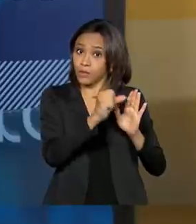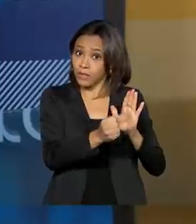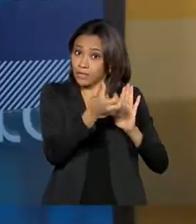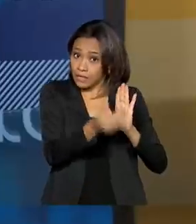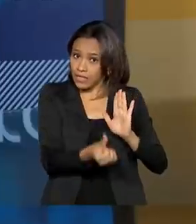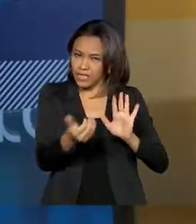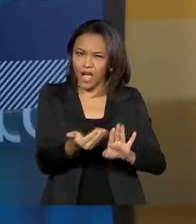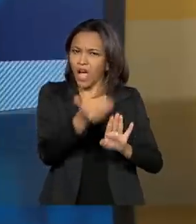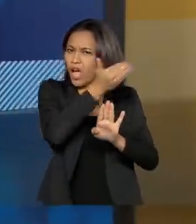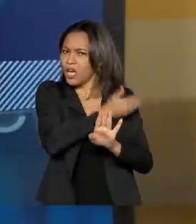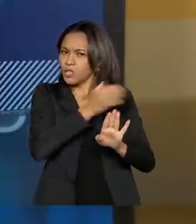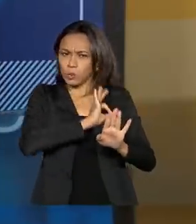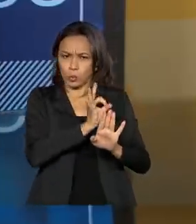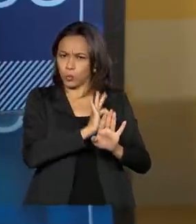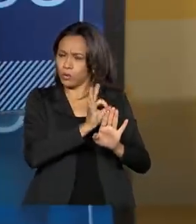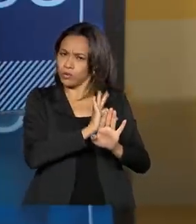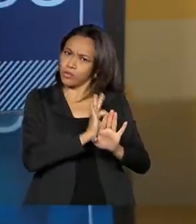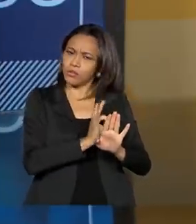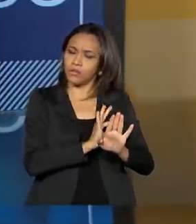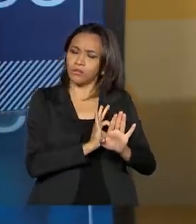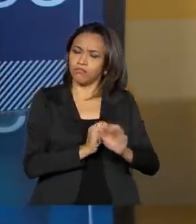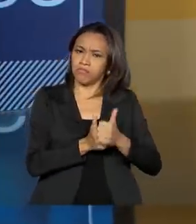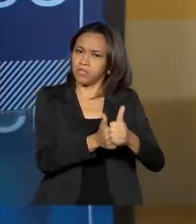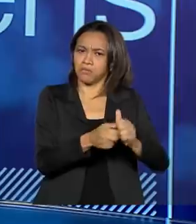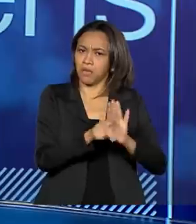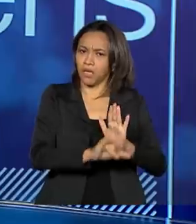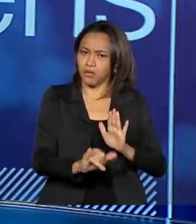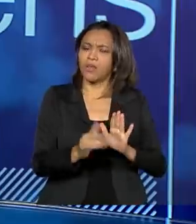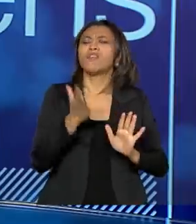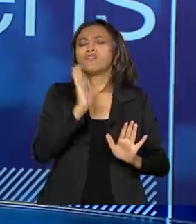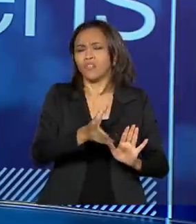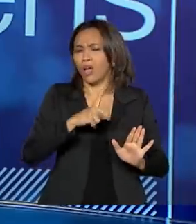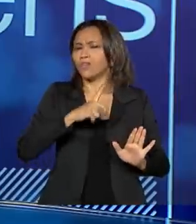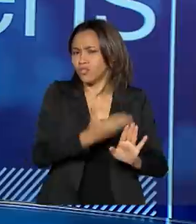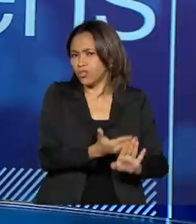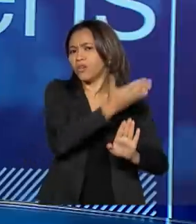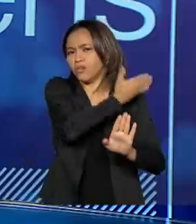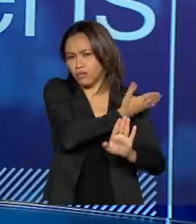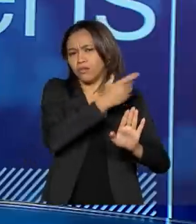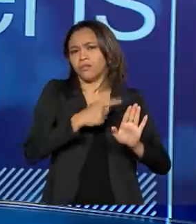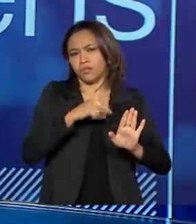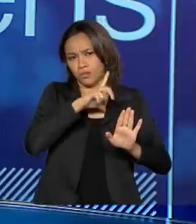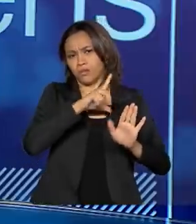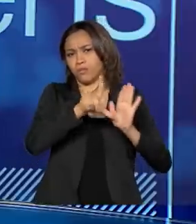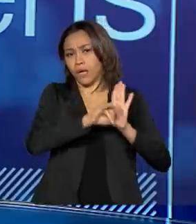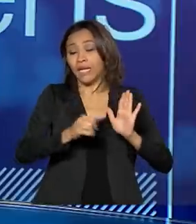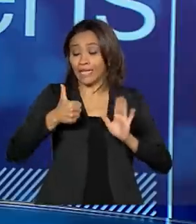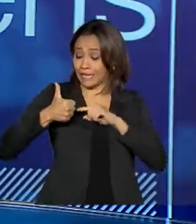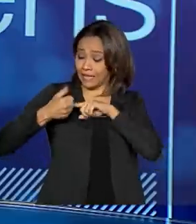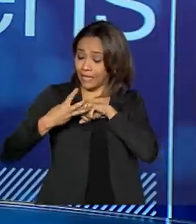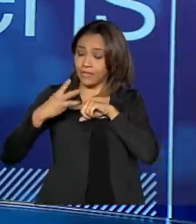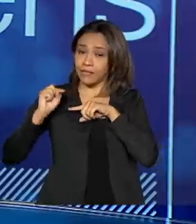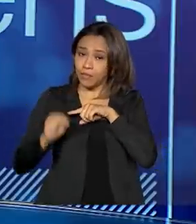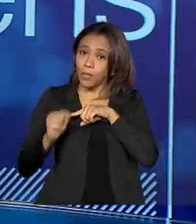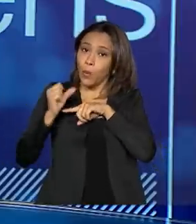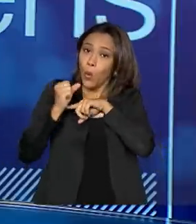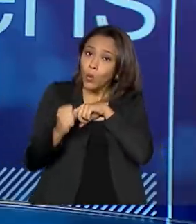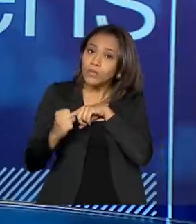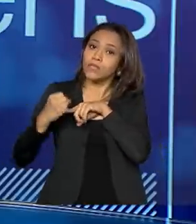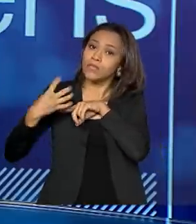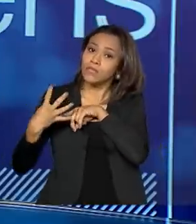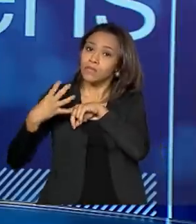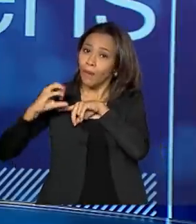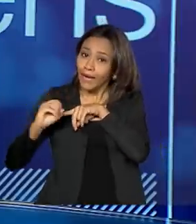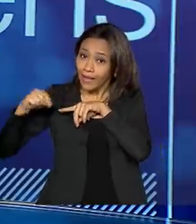existiam em termos legais? Já existia a previsão legal, a Lei 13.840, na